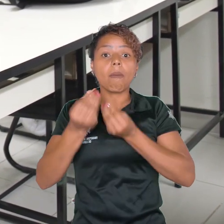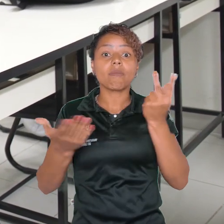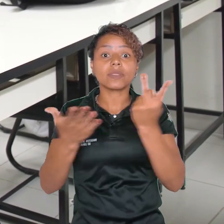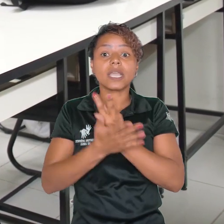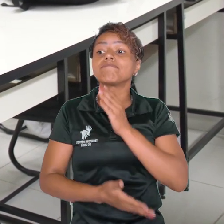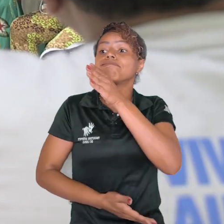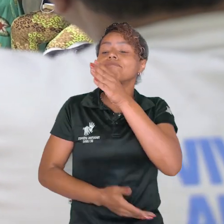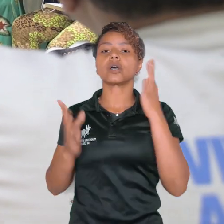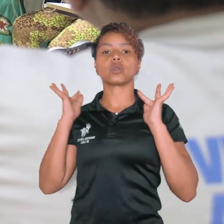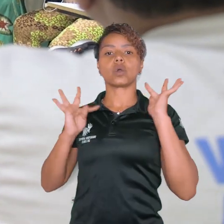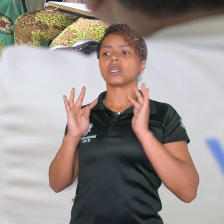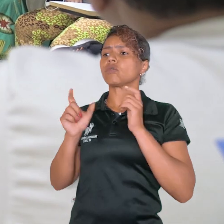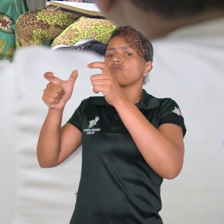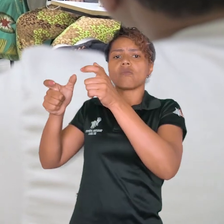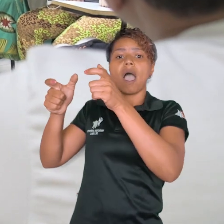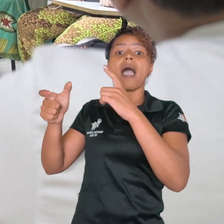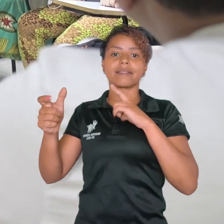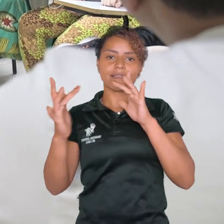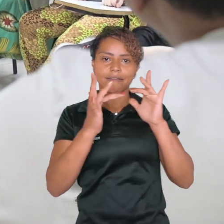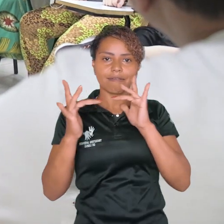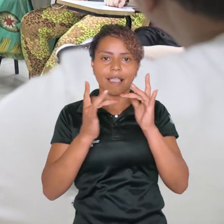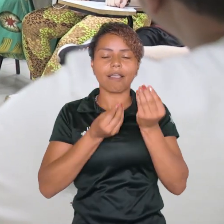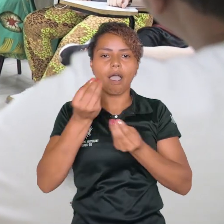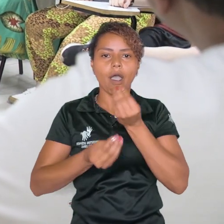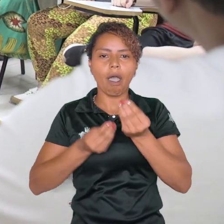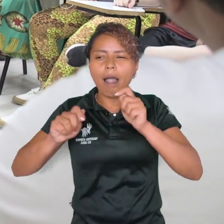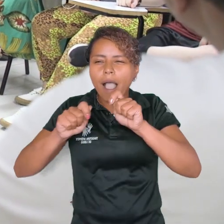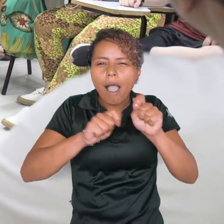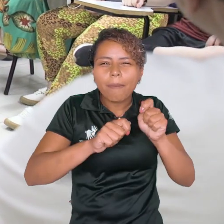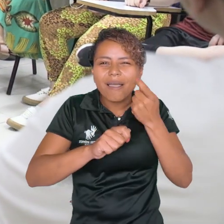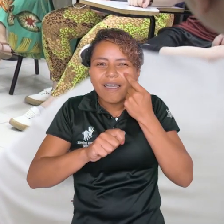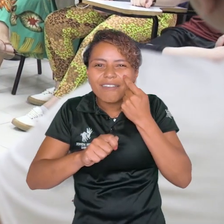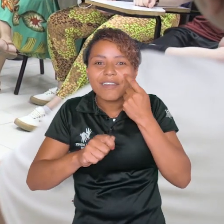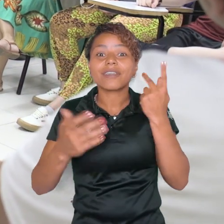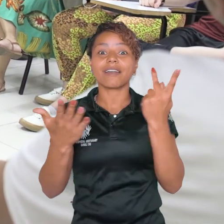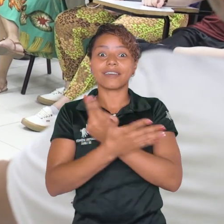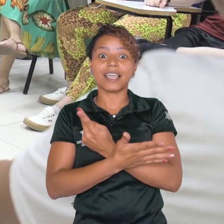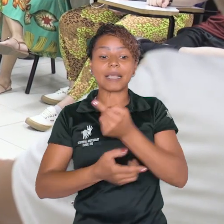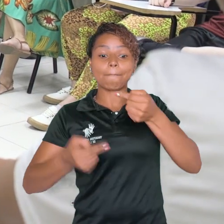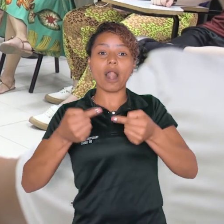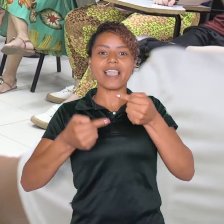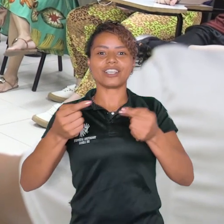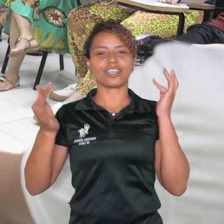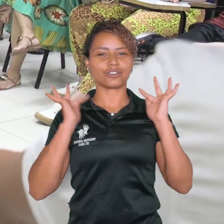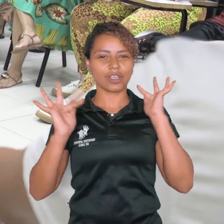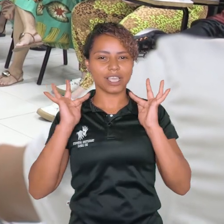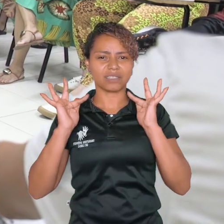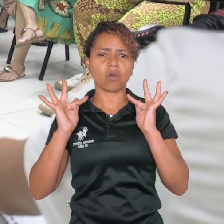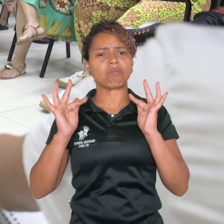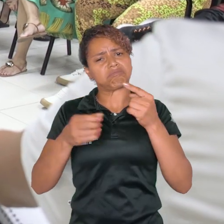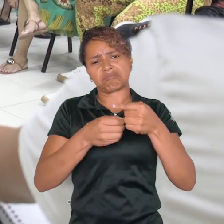fundamental com a organização de um destino turístico. Então é nesse momento que eles vão ter contato com um conjunto de ferramentas para